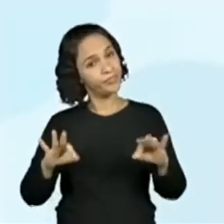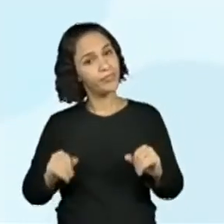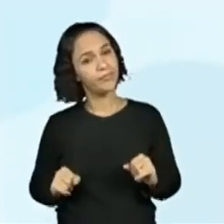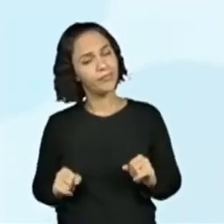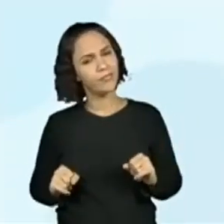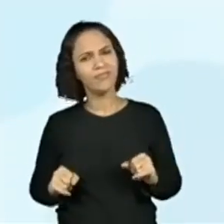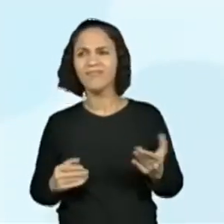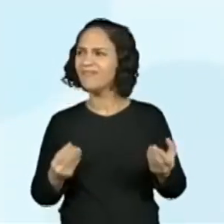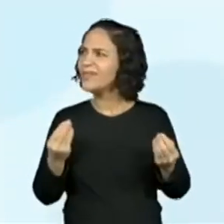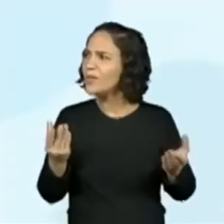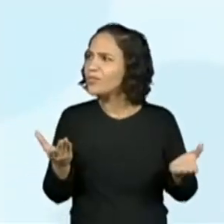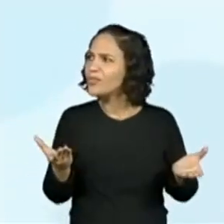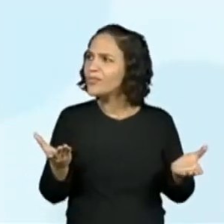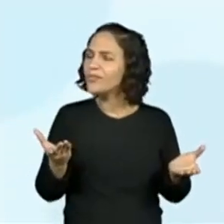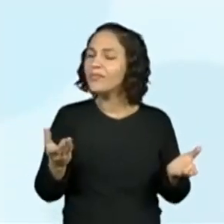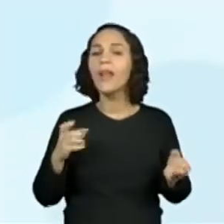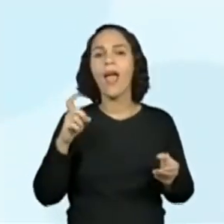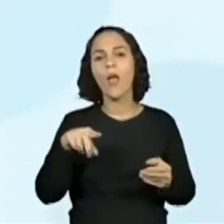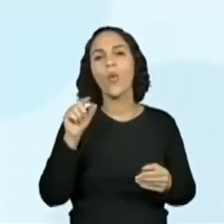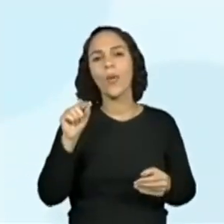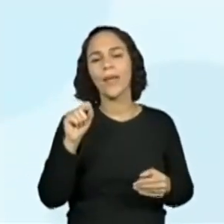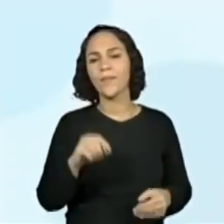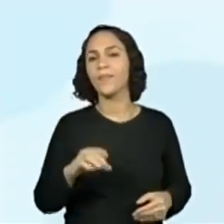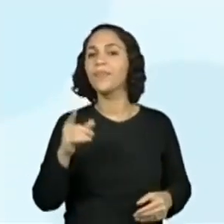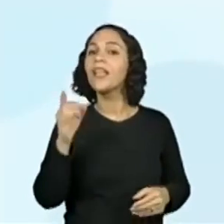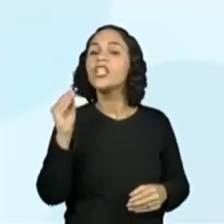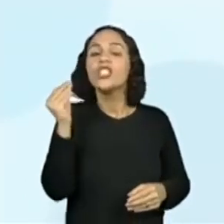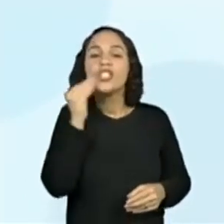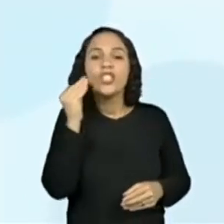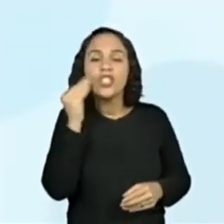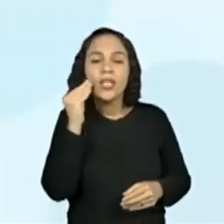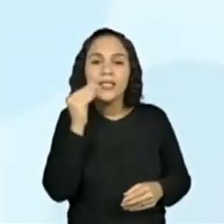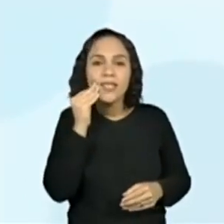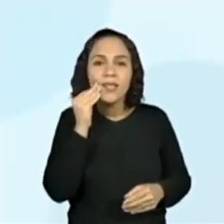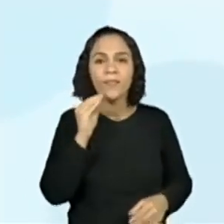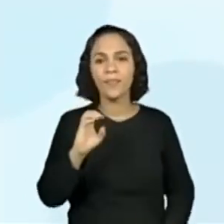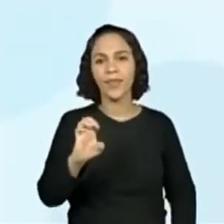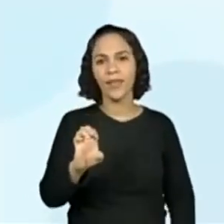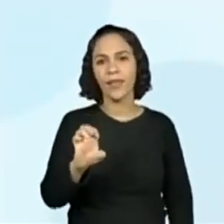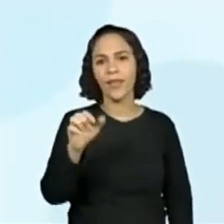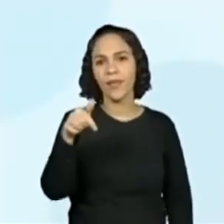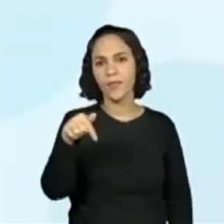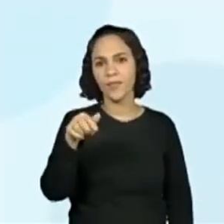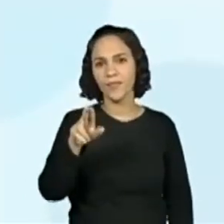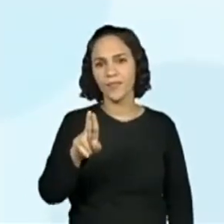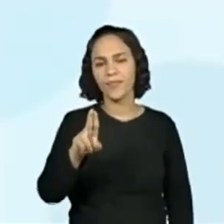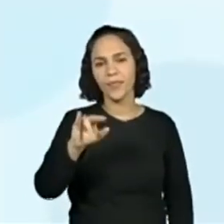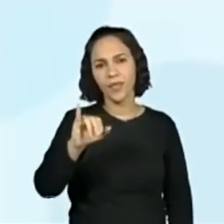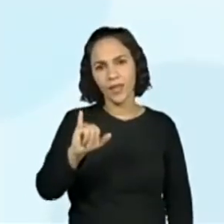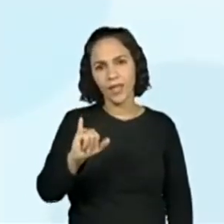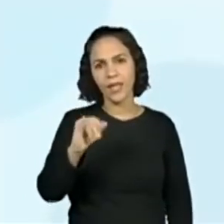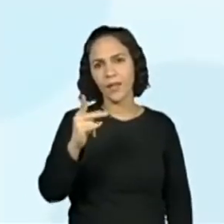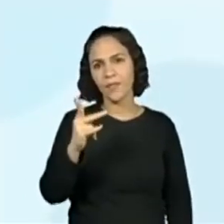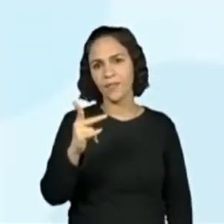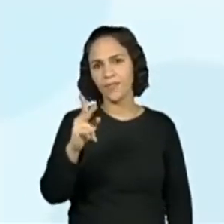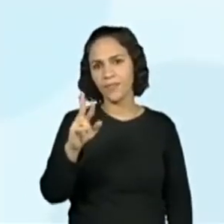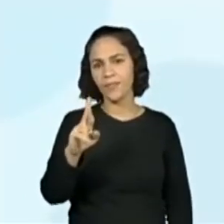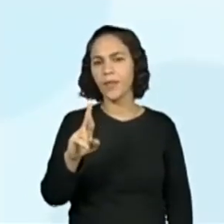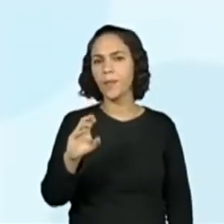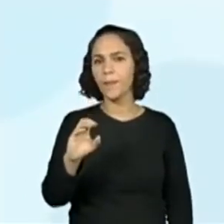o que isso tem a ver? Com chances equiprováveis. E o que são chances equiprováveis? Aquelas chances iguais.